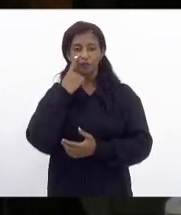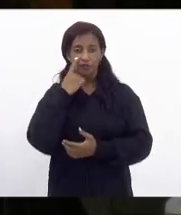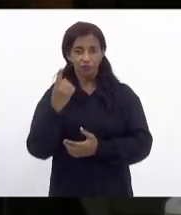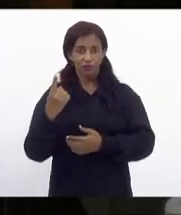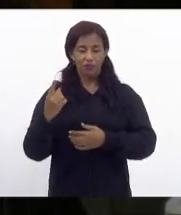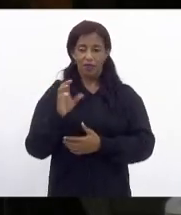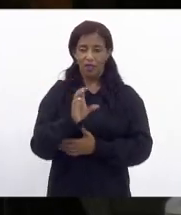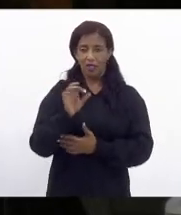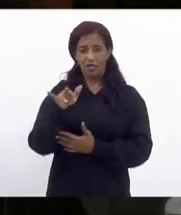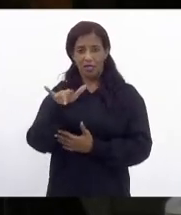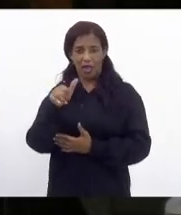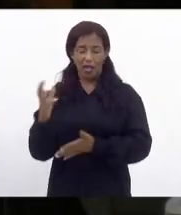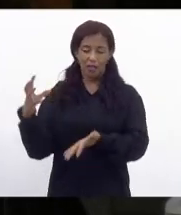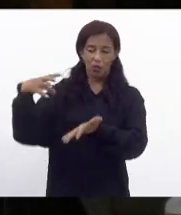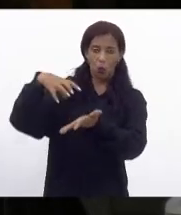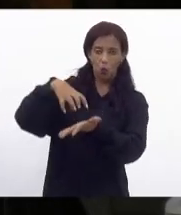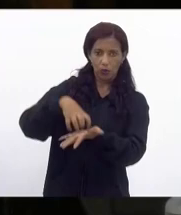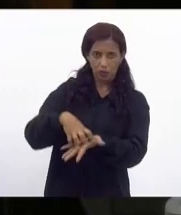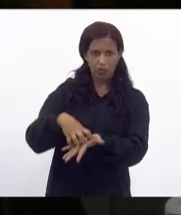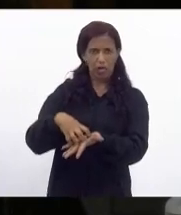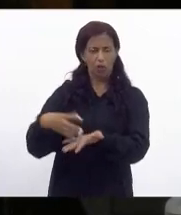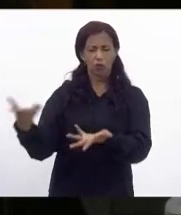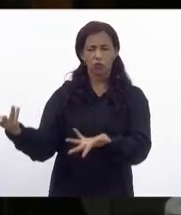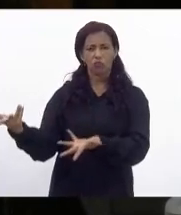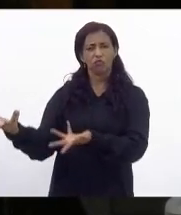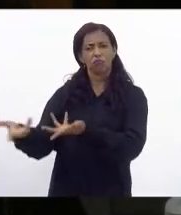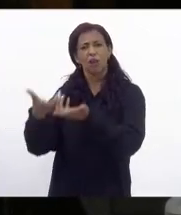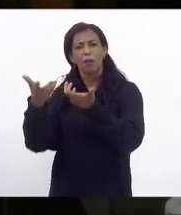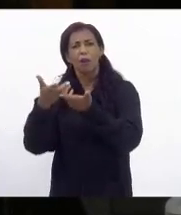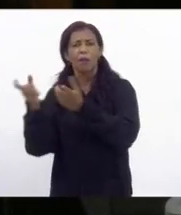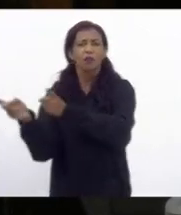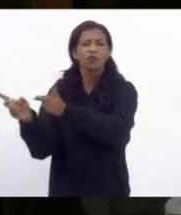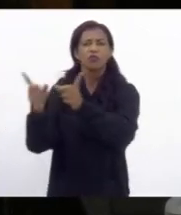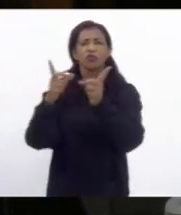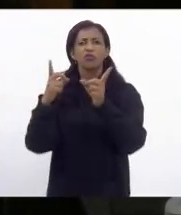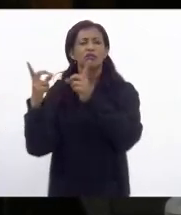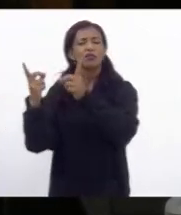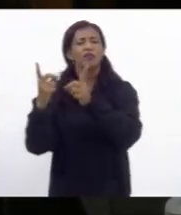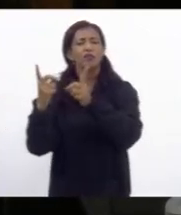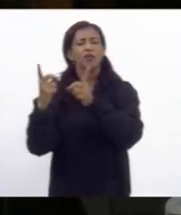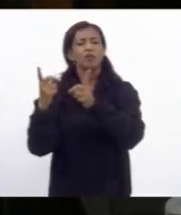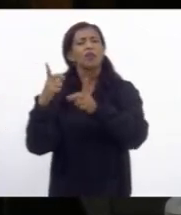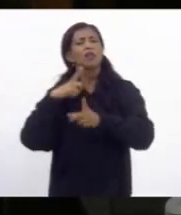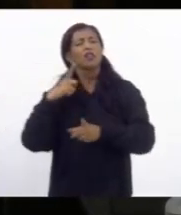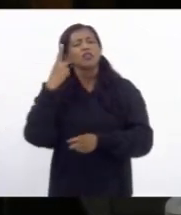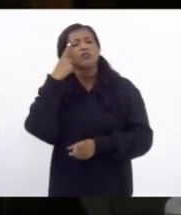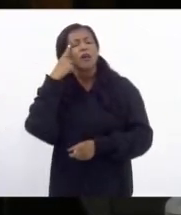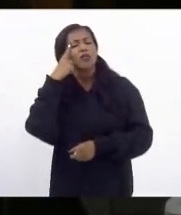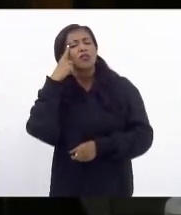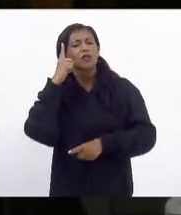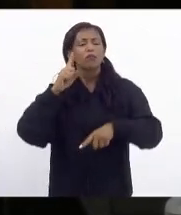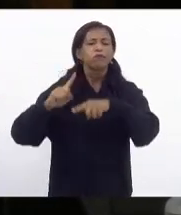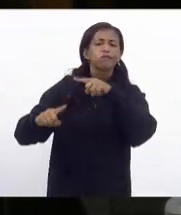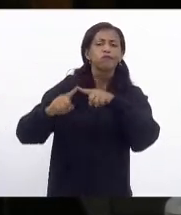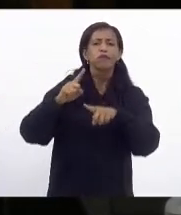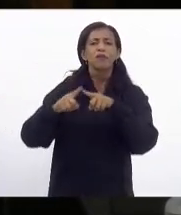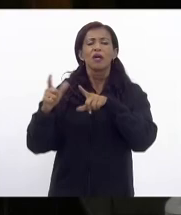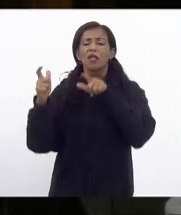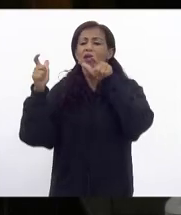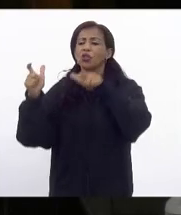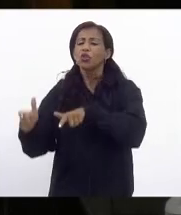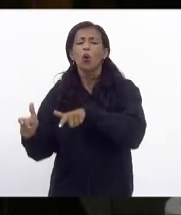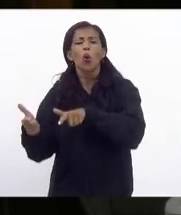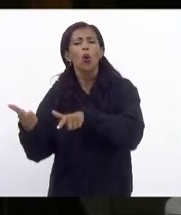Seasas como centros de abastecimento e sempre imagina que todo produto está vindo da